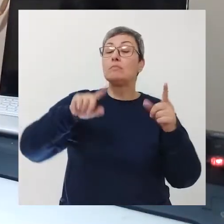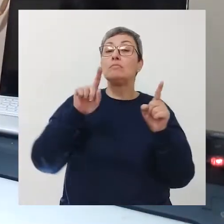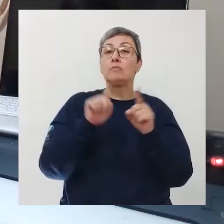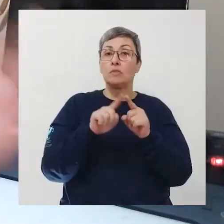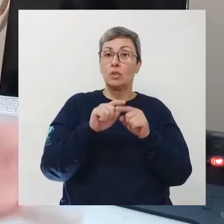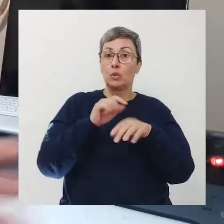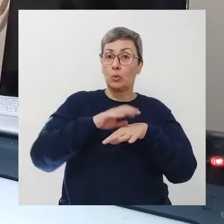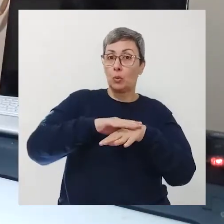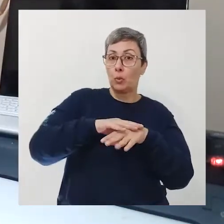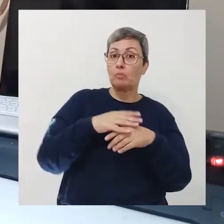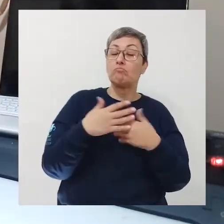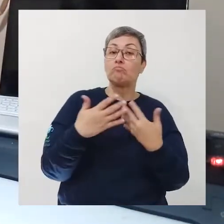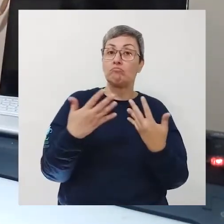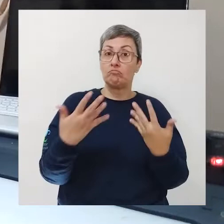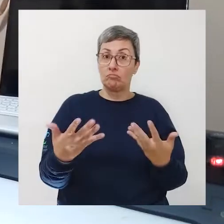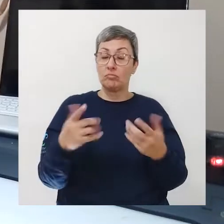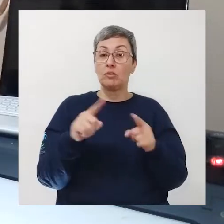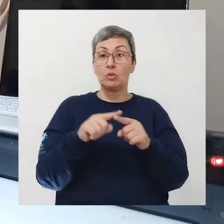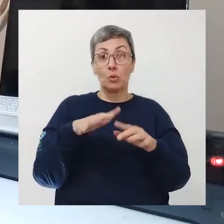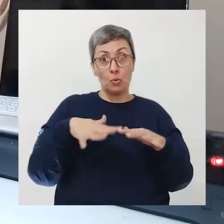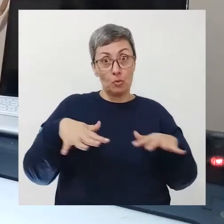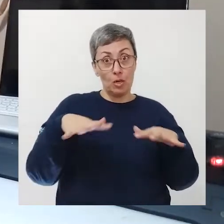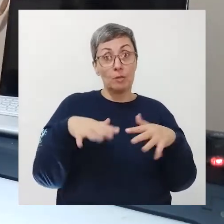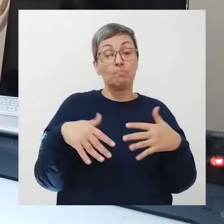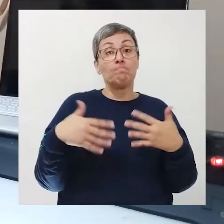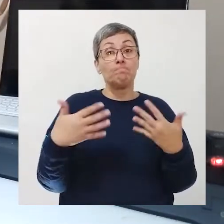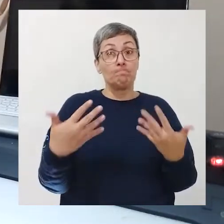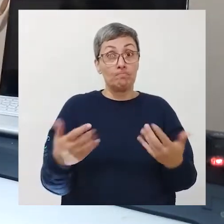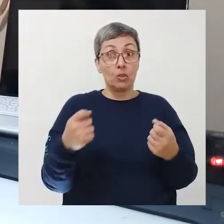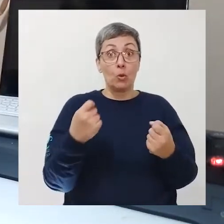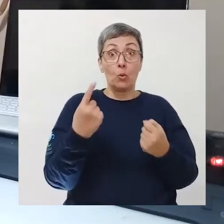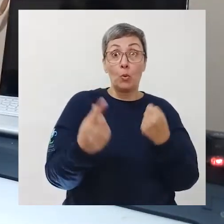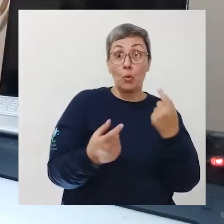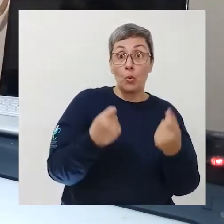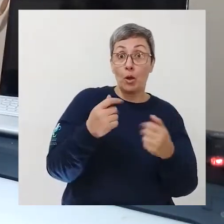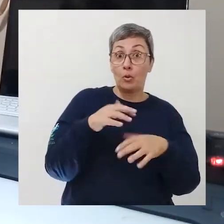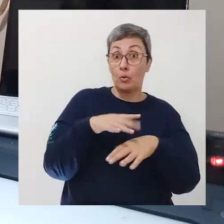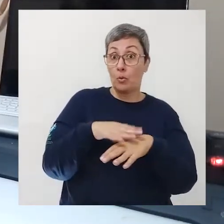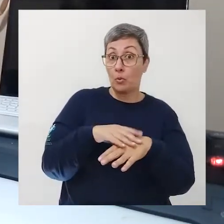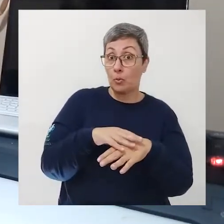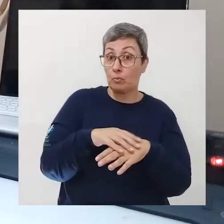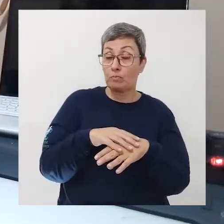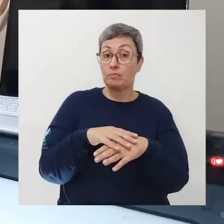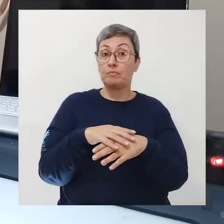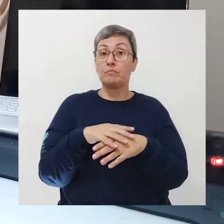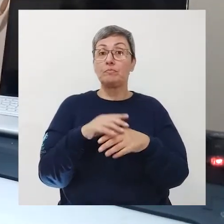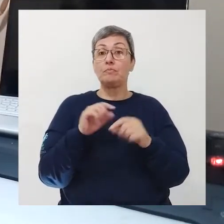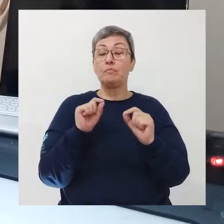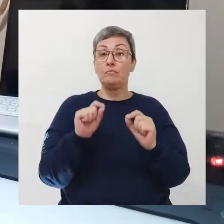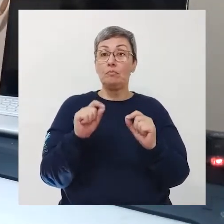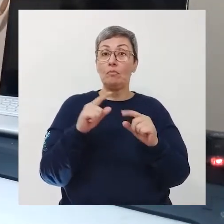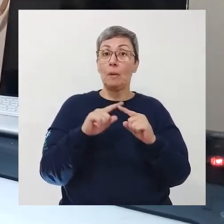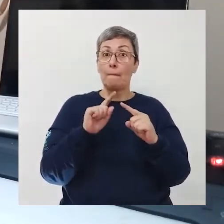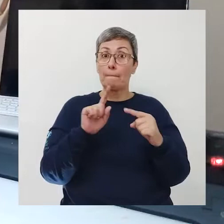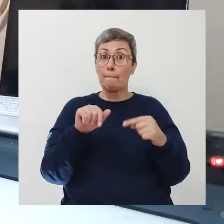patologias aí situações né algumas doenças são mais comuns na